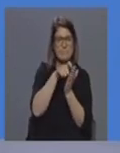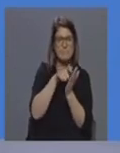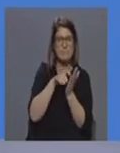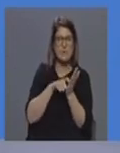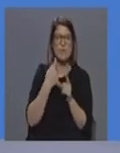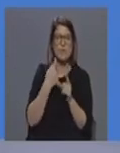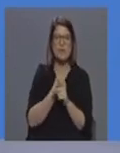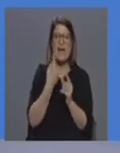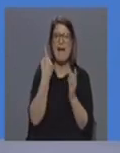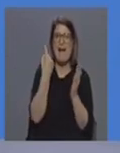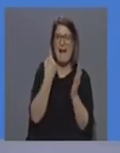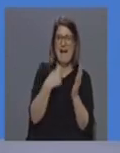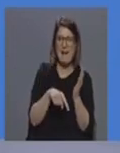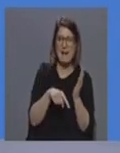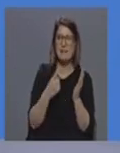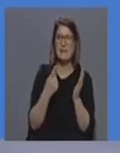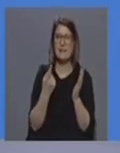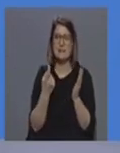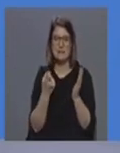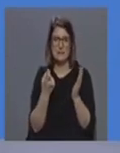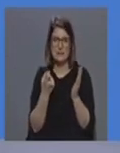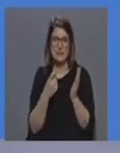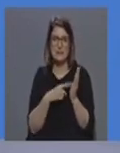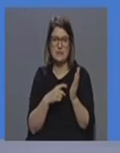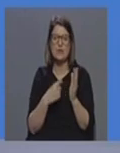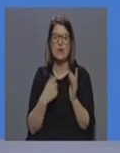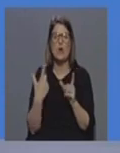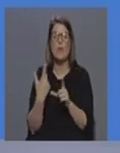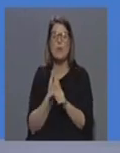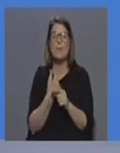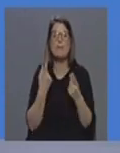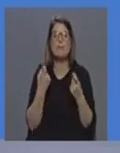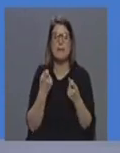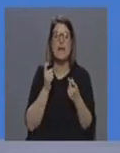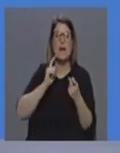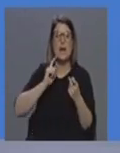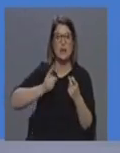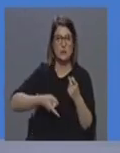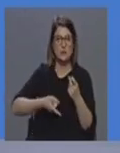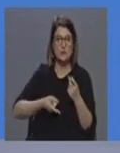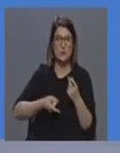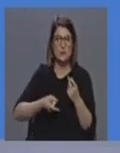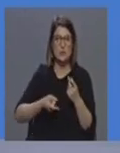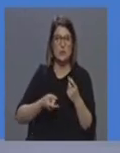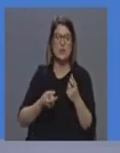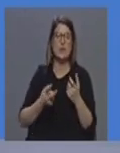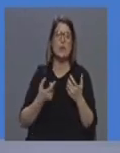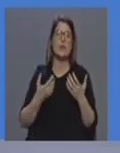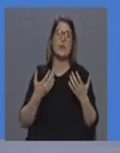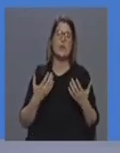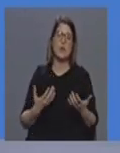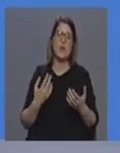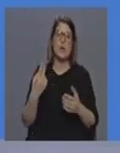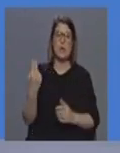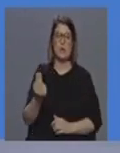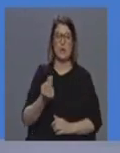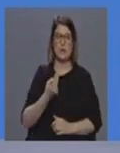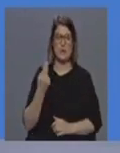existe o que é que é necessário adquirir e estamos enquanto unidade